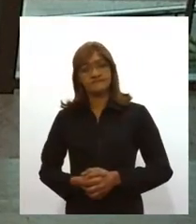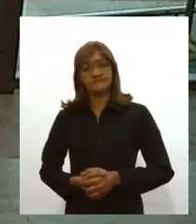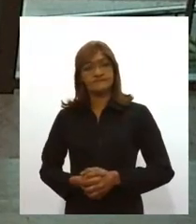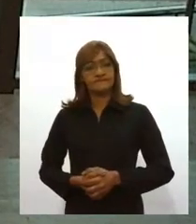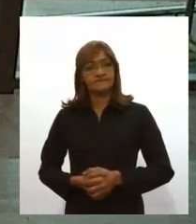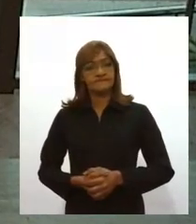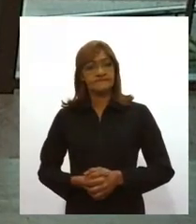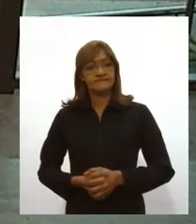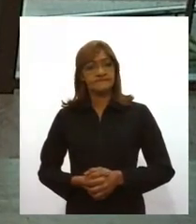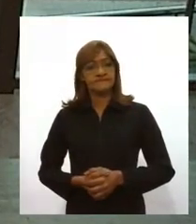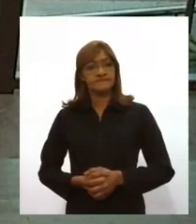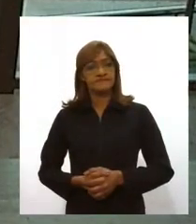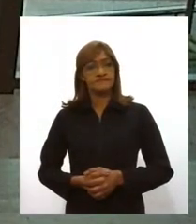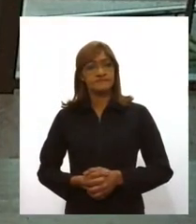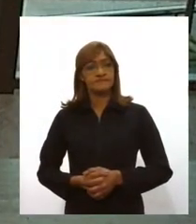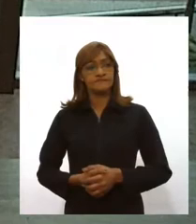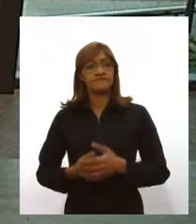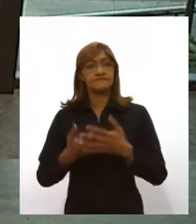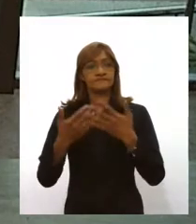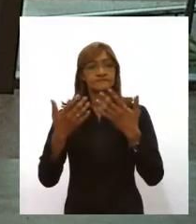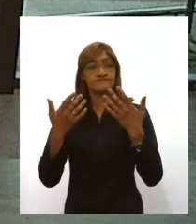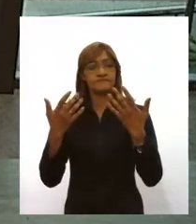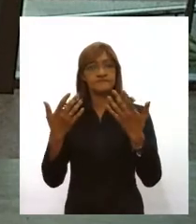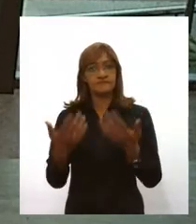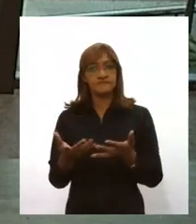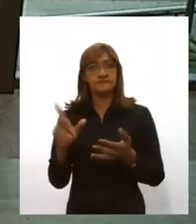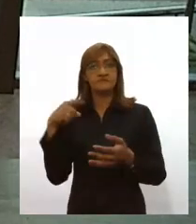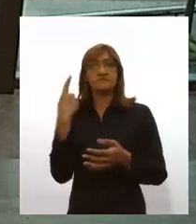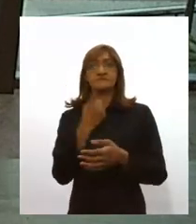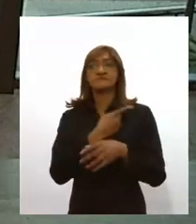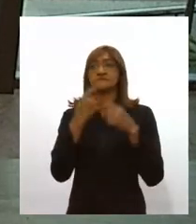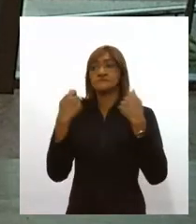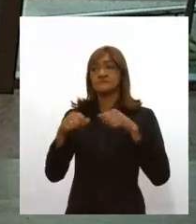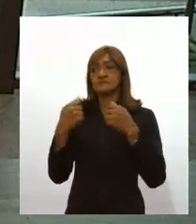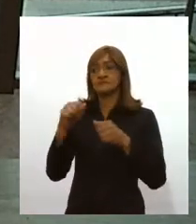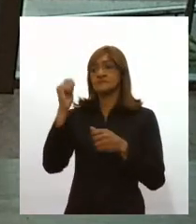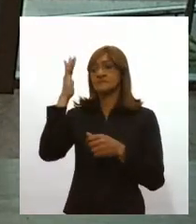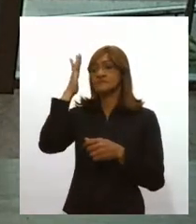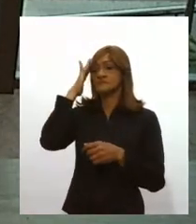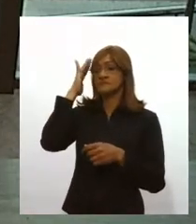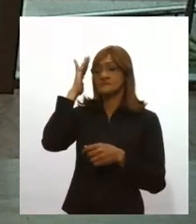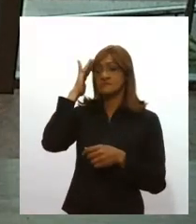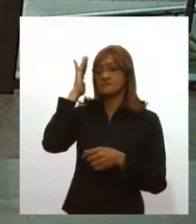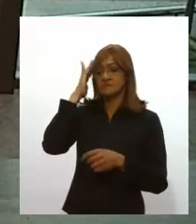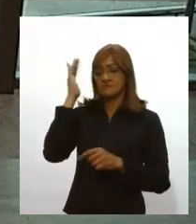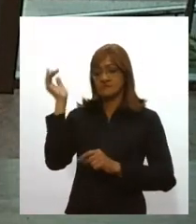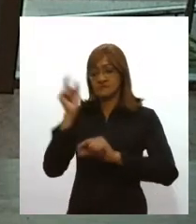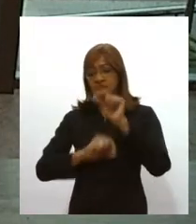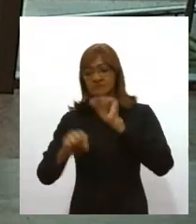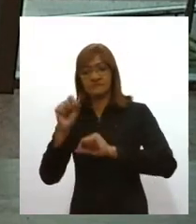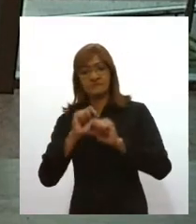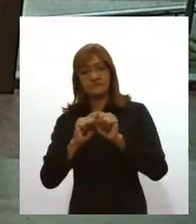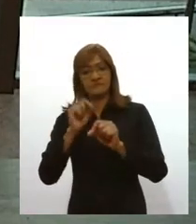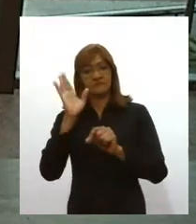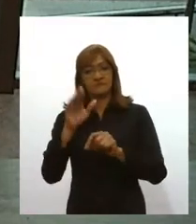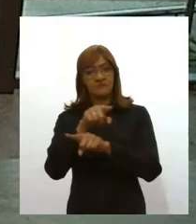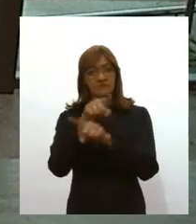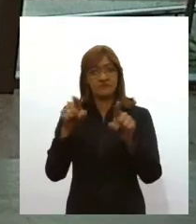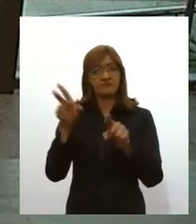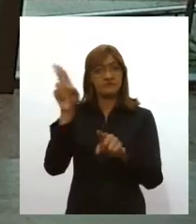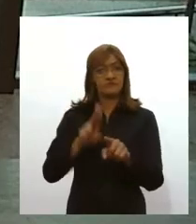Veja, a gente tem que entender que é um conjunto de indicadores que você utiliza.